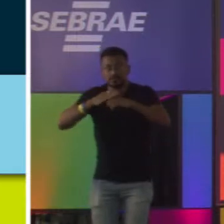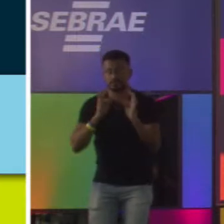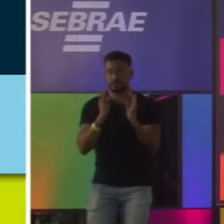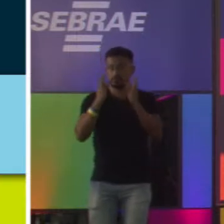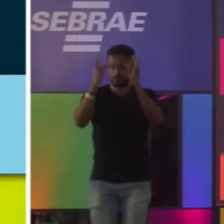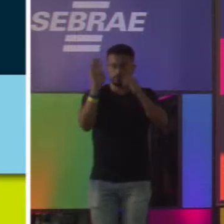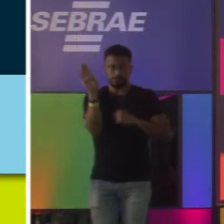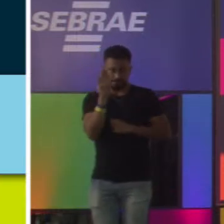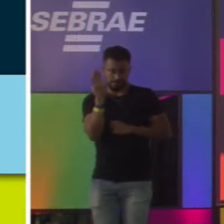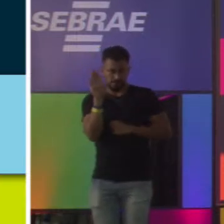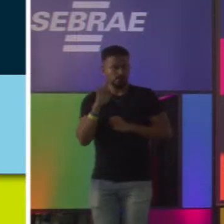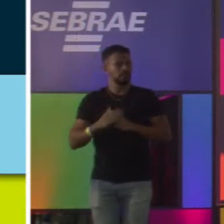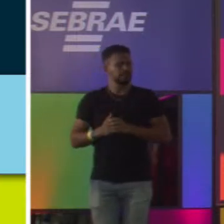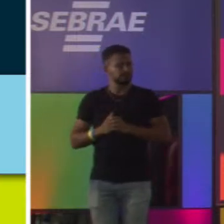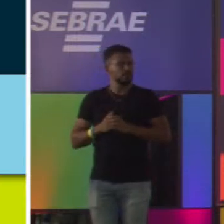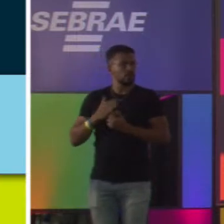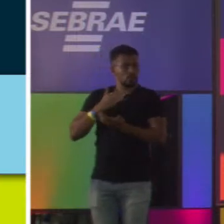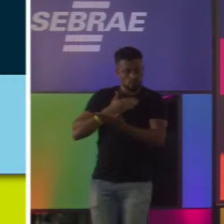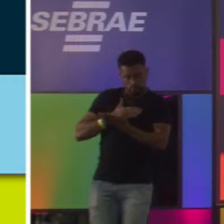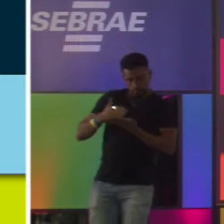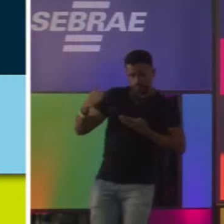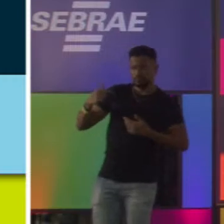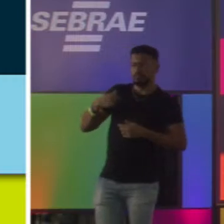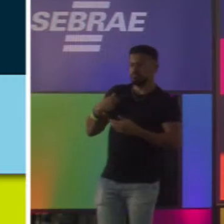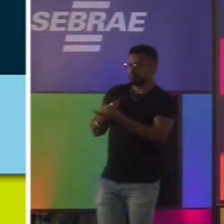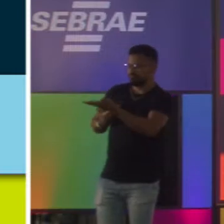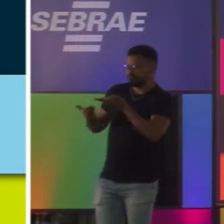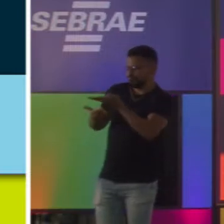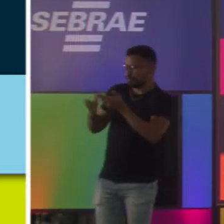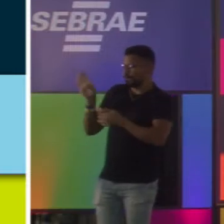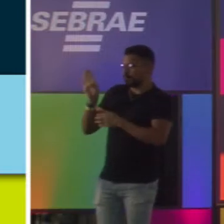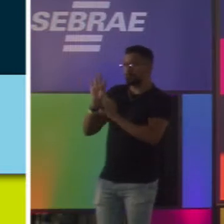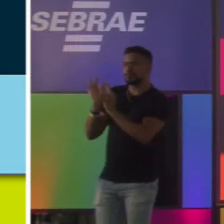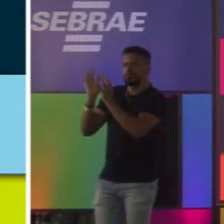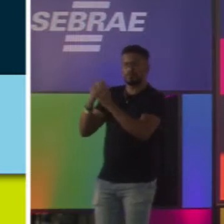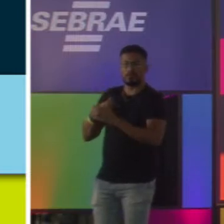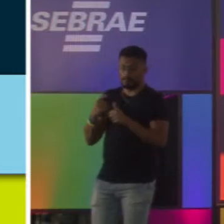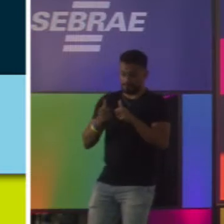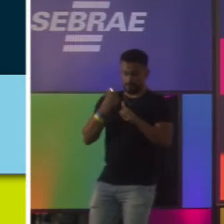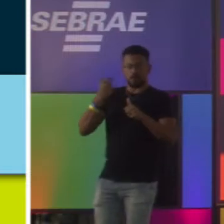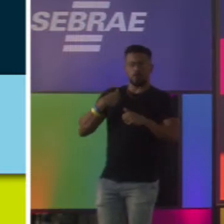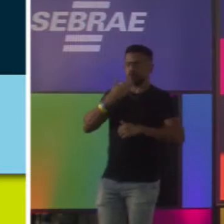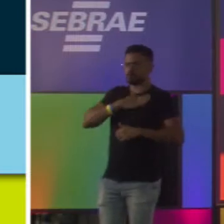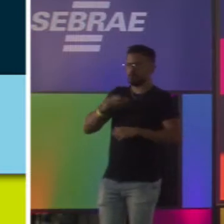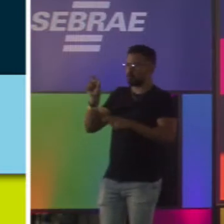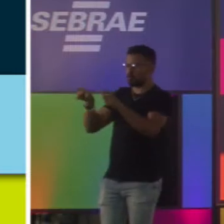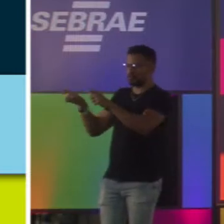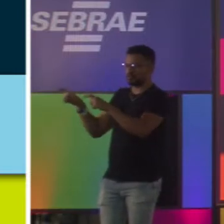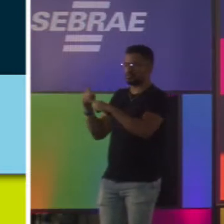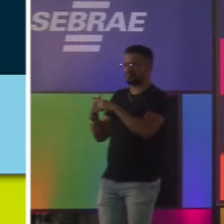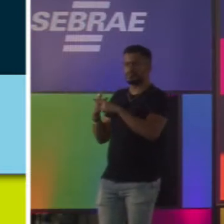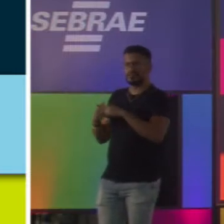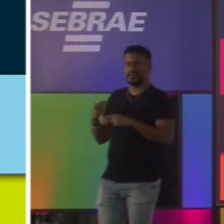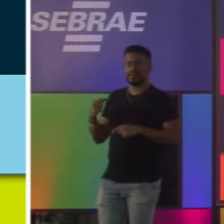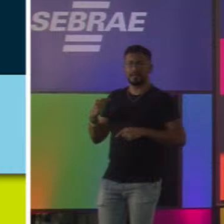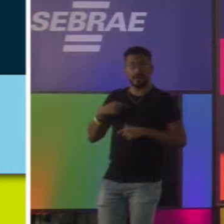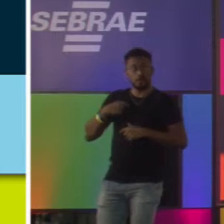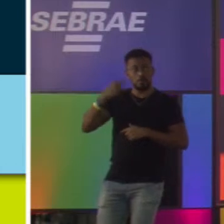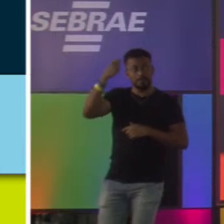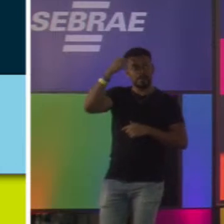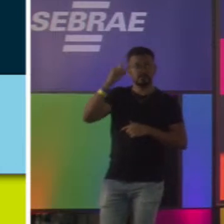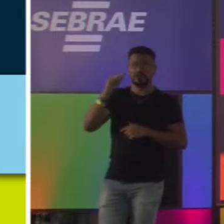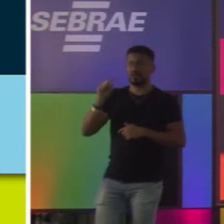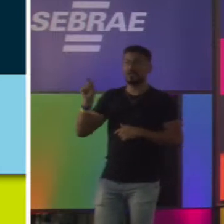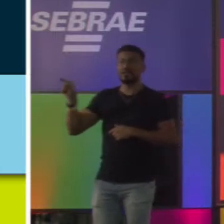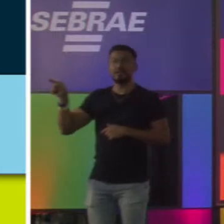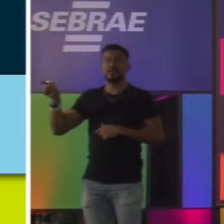E nessa busca de começar a conviver com as biotecs, primeiro eu não gostava muito deles. Porque na minha cabeça, eles eram atravessadores. O é um atravessador? É